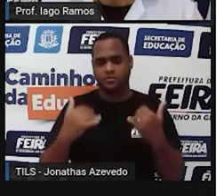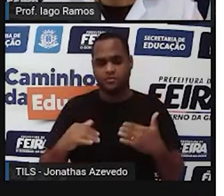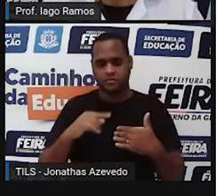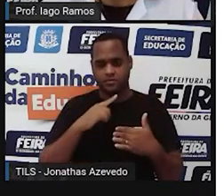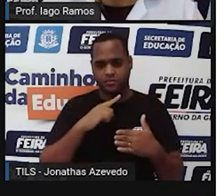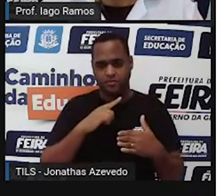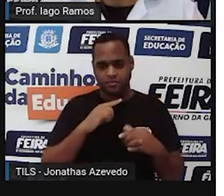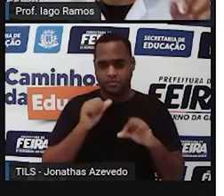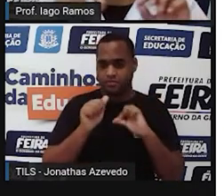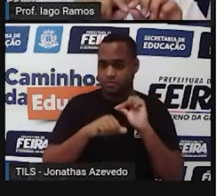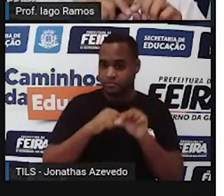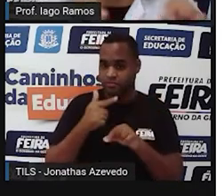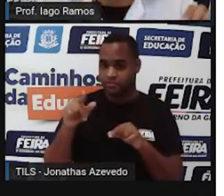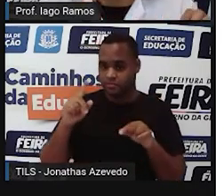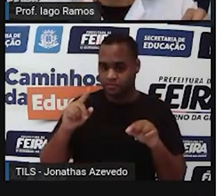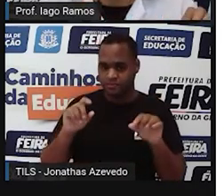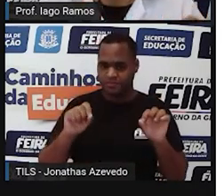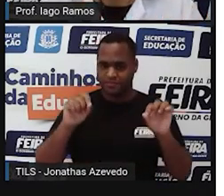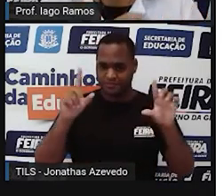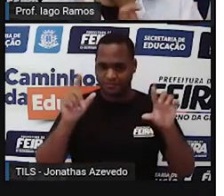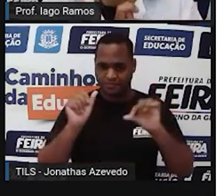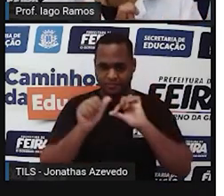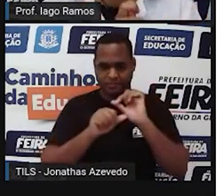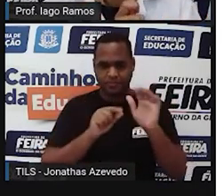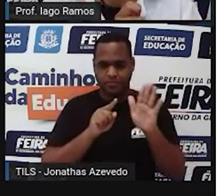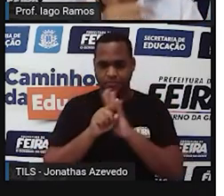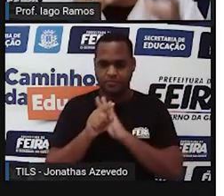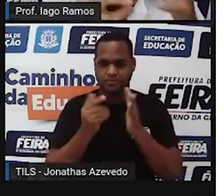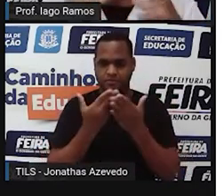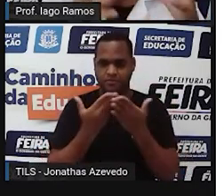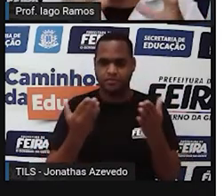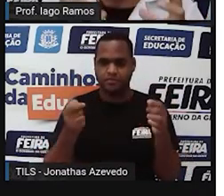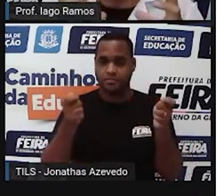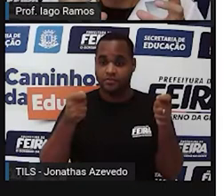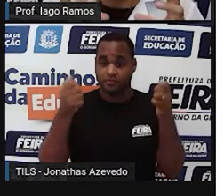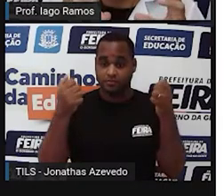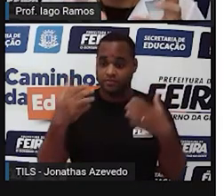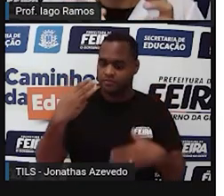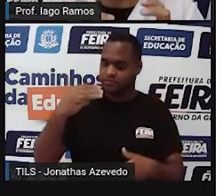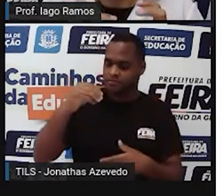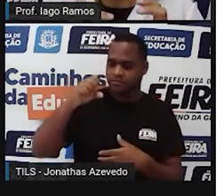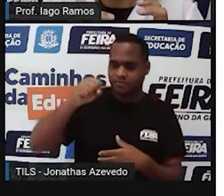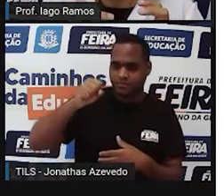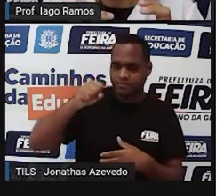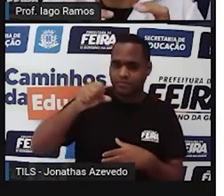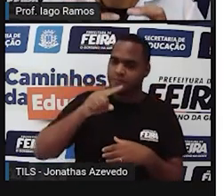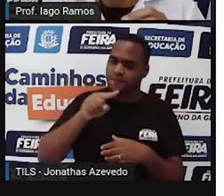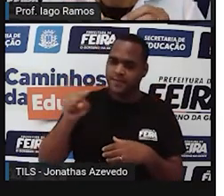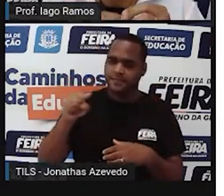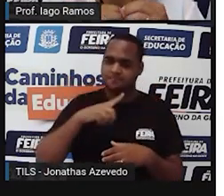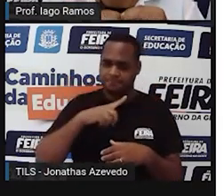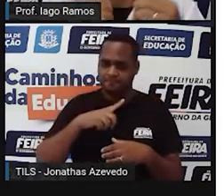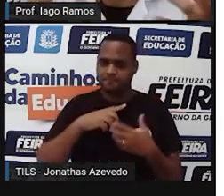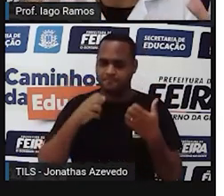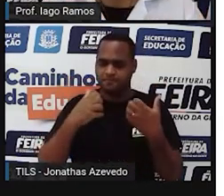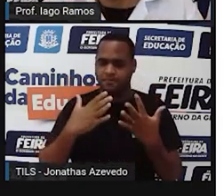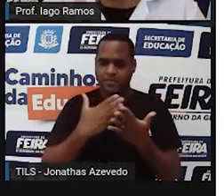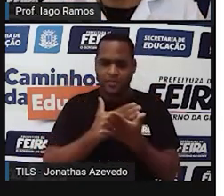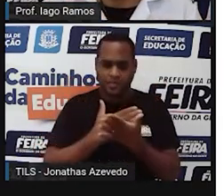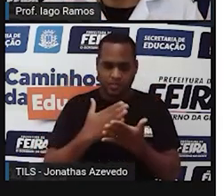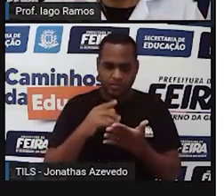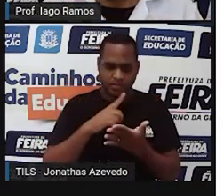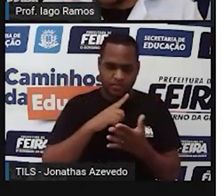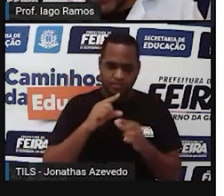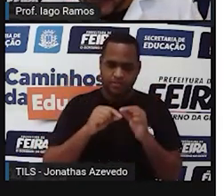Assim que eu mudar a tela, vai aparecer a perguntinha e vai ter um reloginho de 30 segundos para que você tenha aí, para que você dê a sua